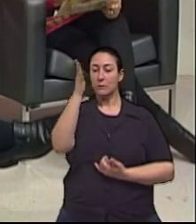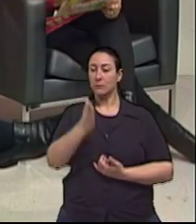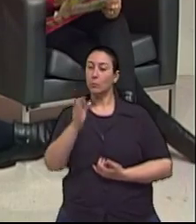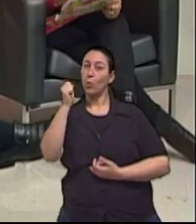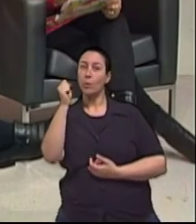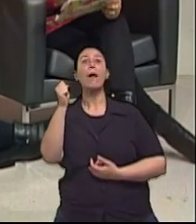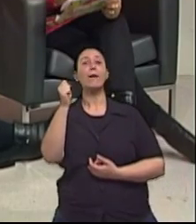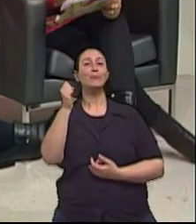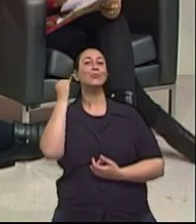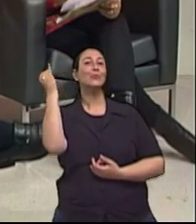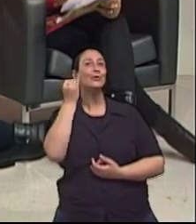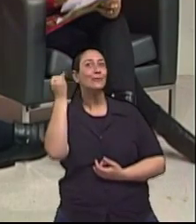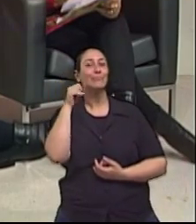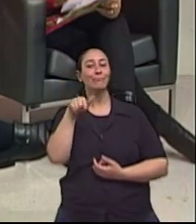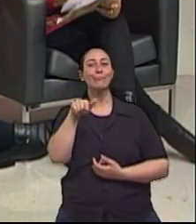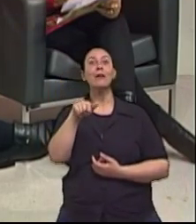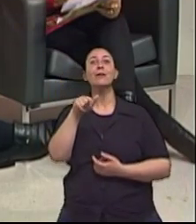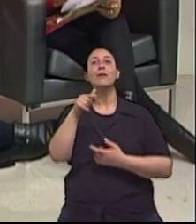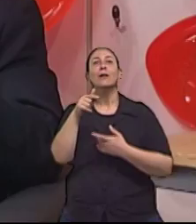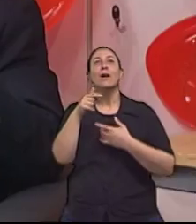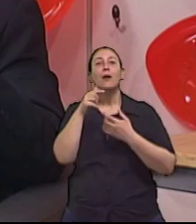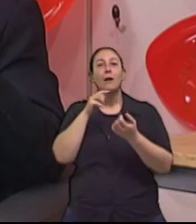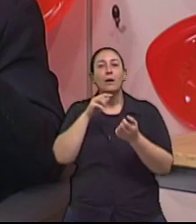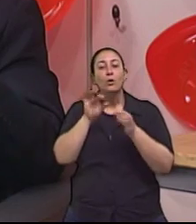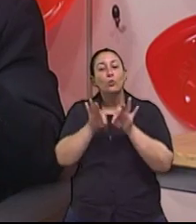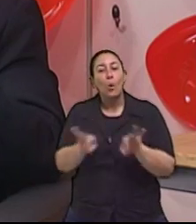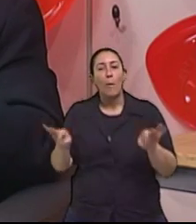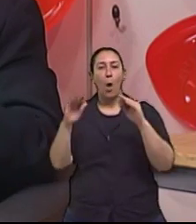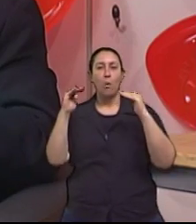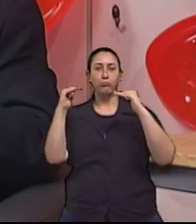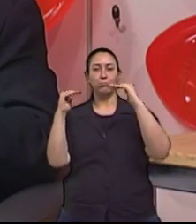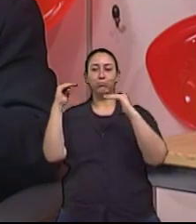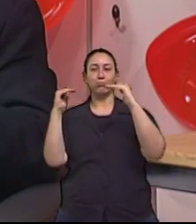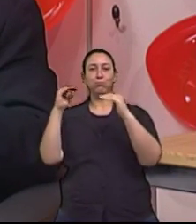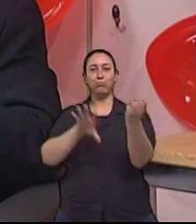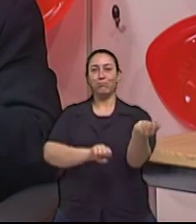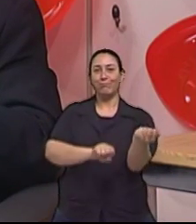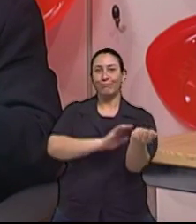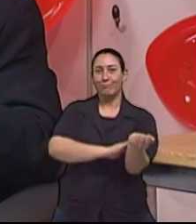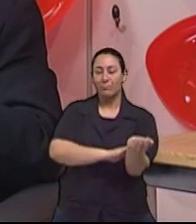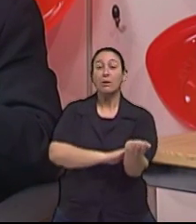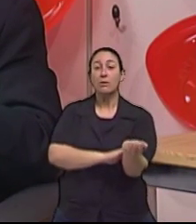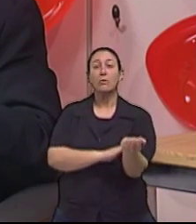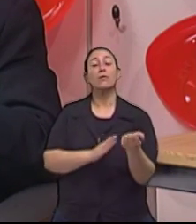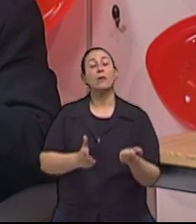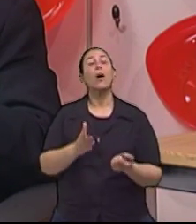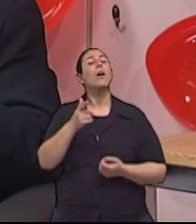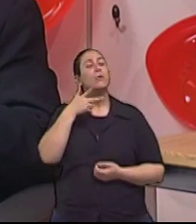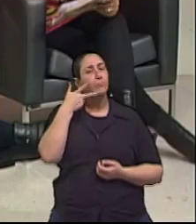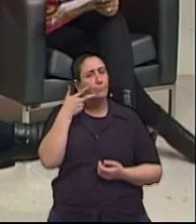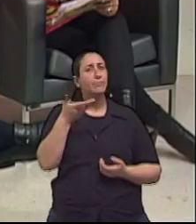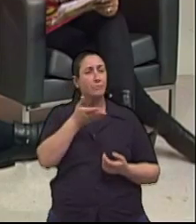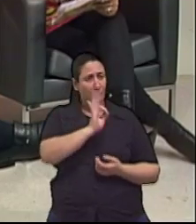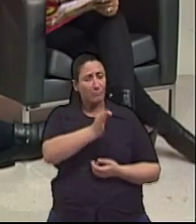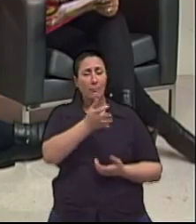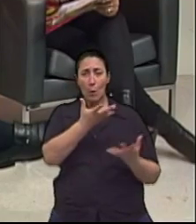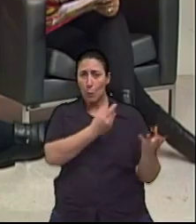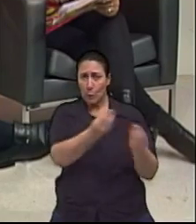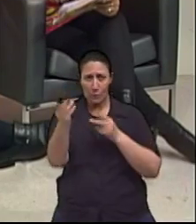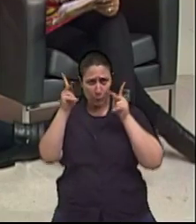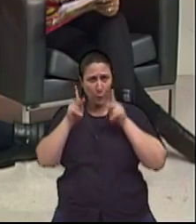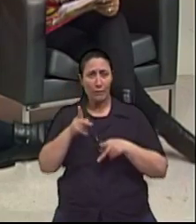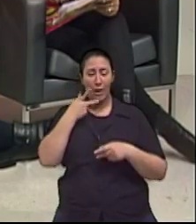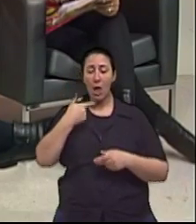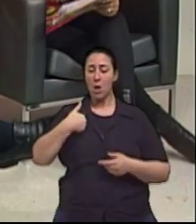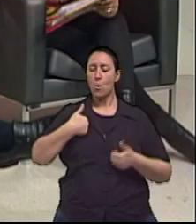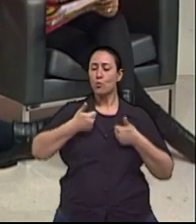o controle ideal para a maioria das pessoas. Mas, então, seria certo dizer, eu estou 11